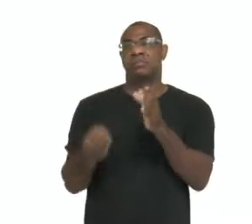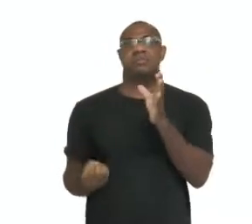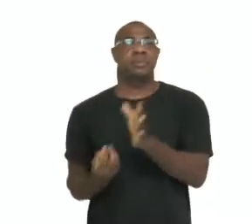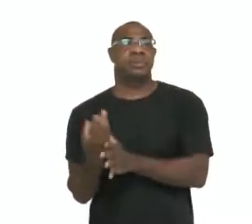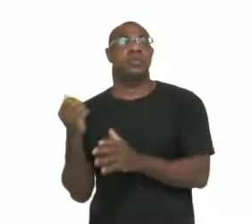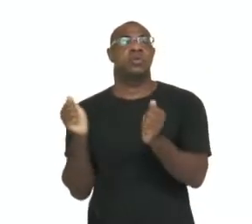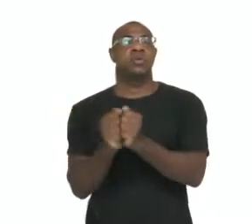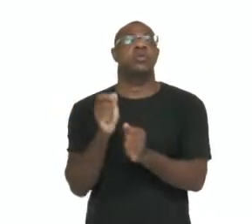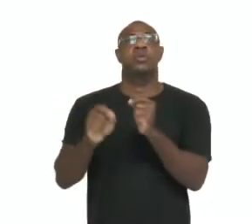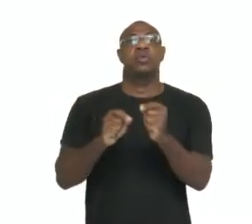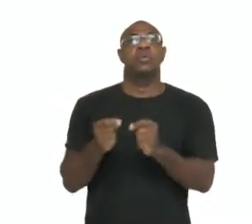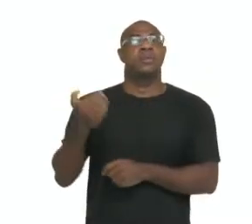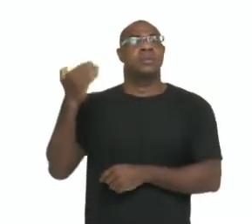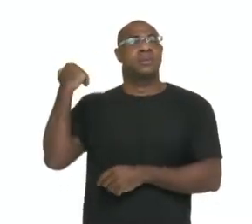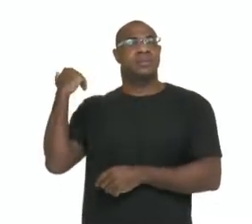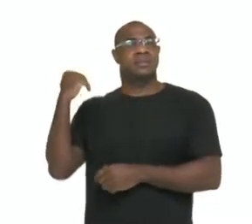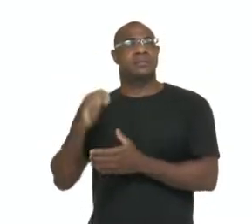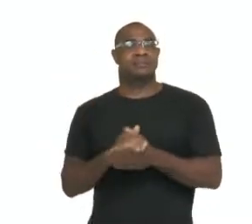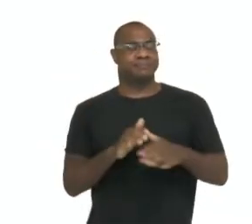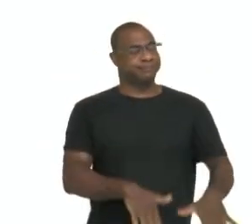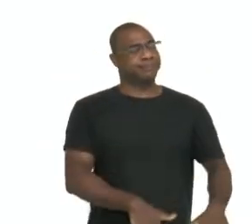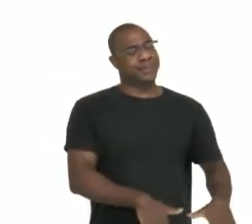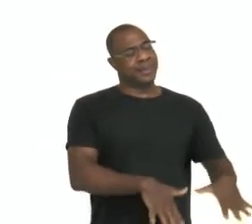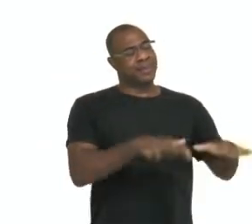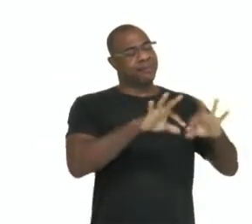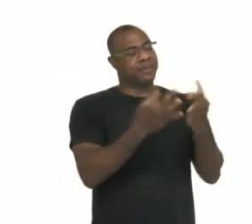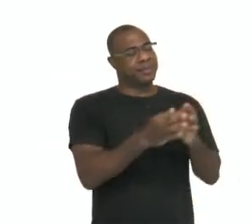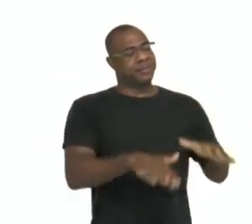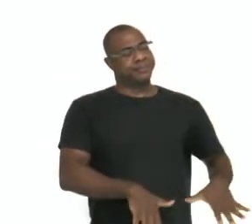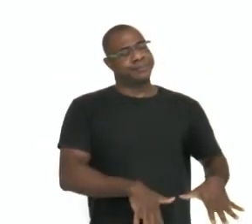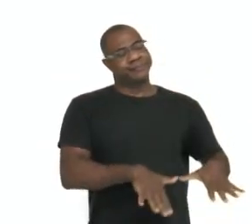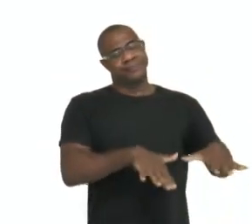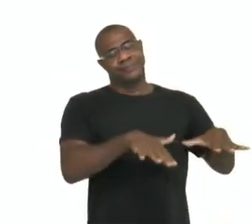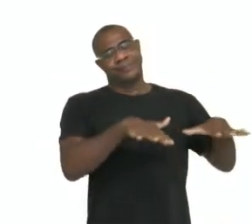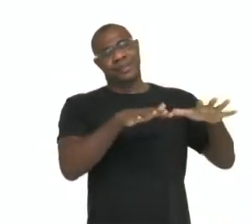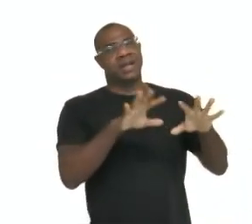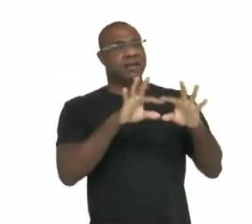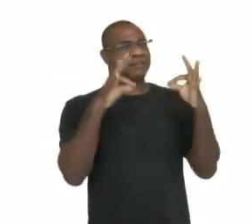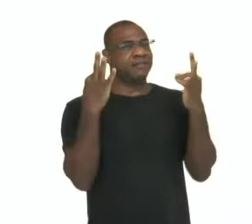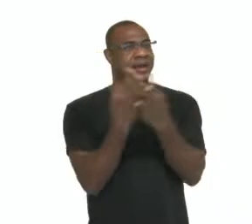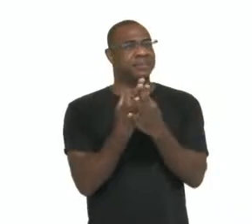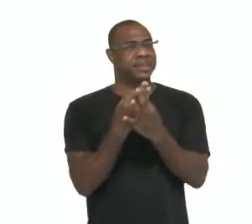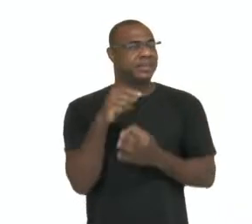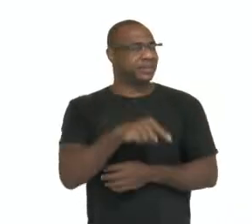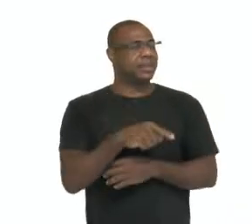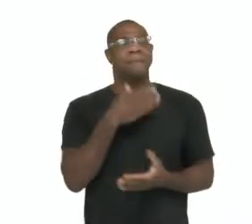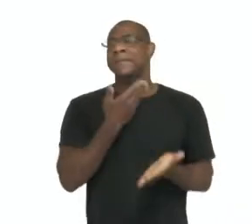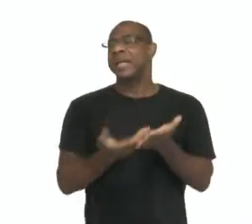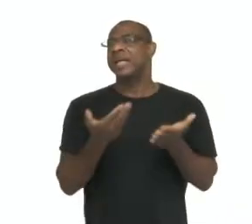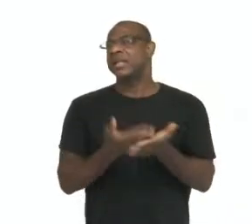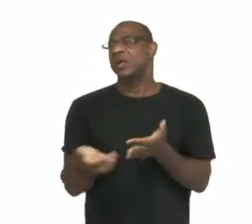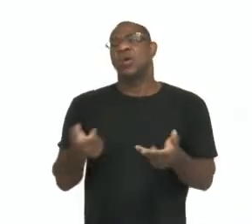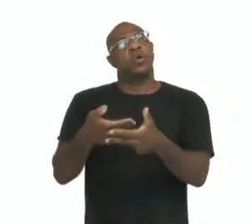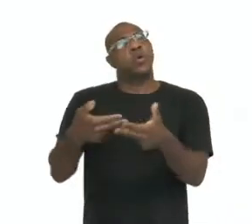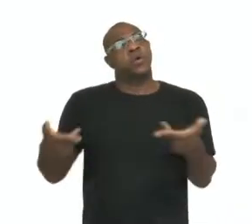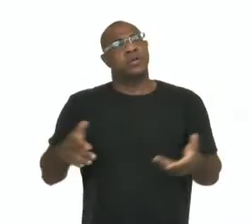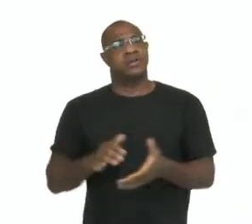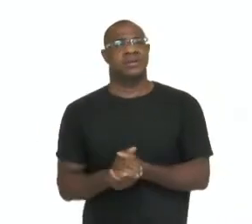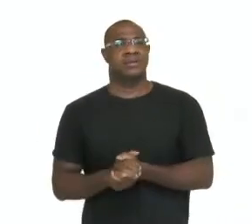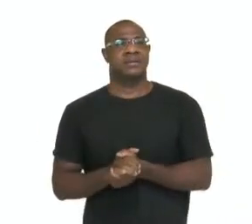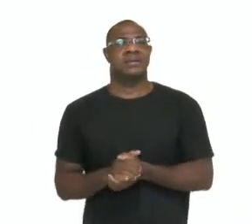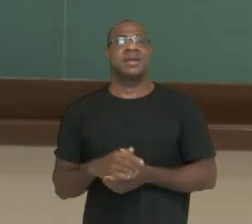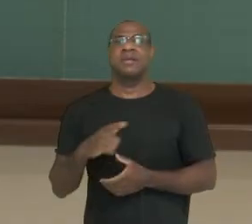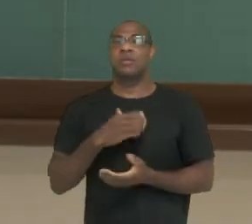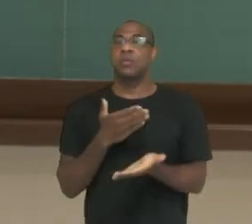juntos desde aquela grande enchente, há 10 anos, em que a família do Pádua perdeu tanta coisa. Daí vieram as nossas